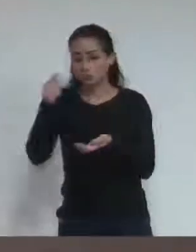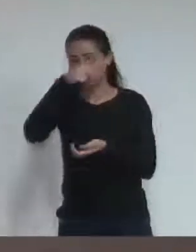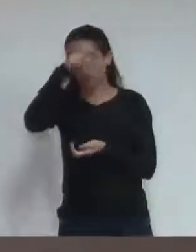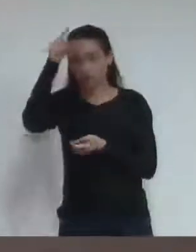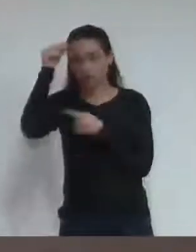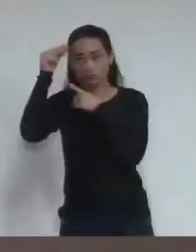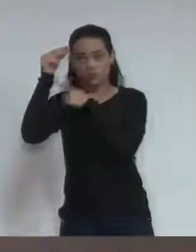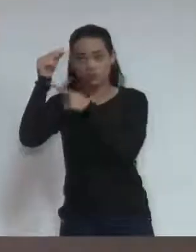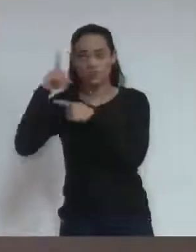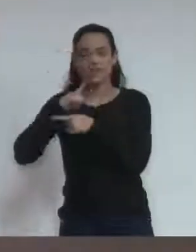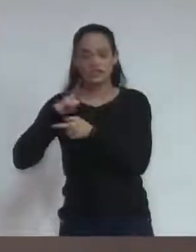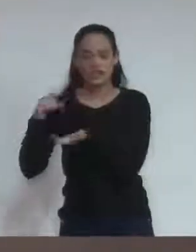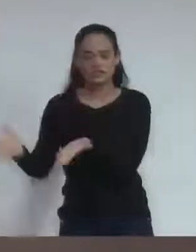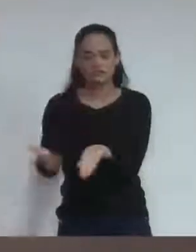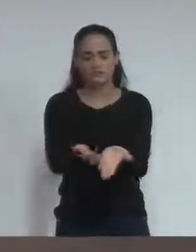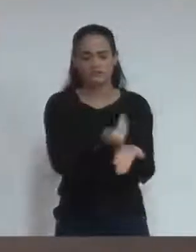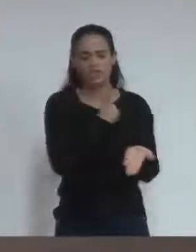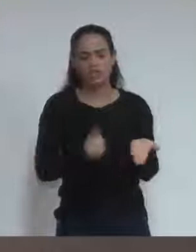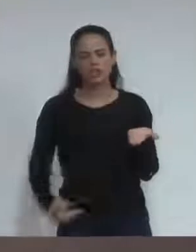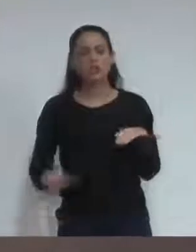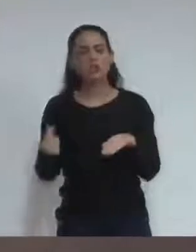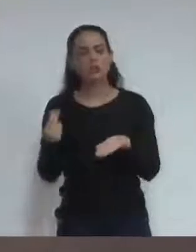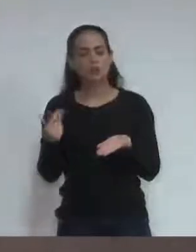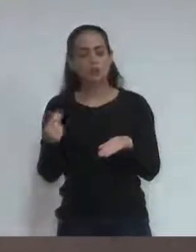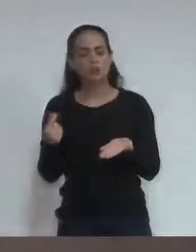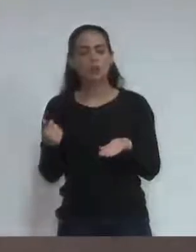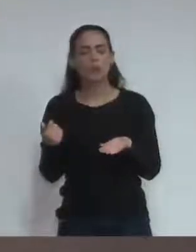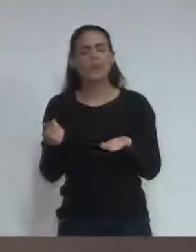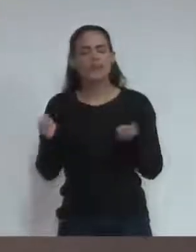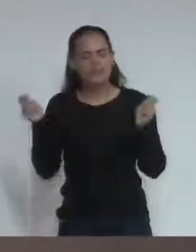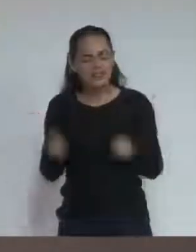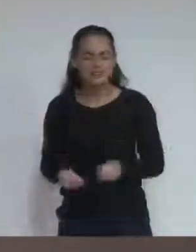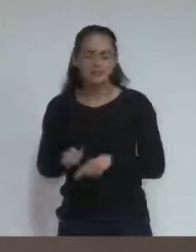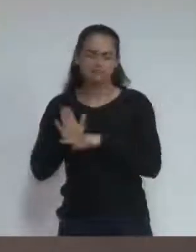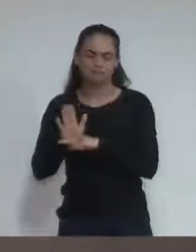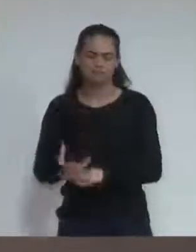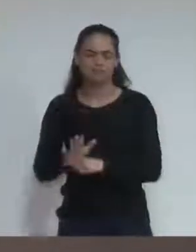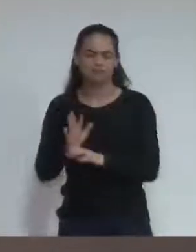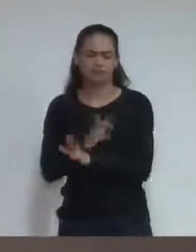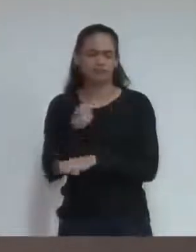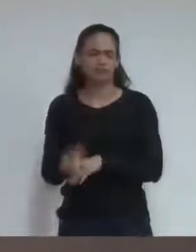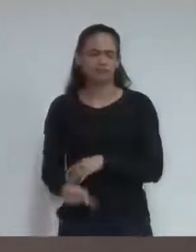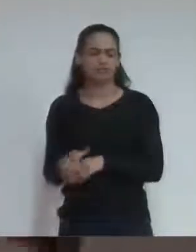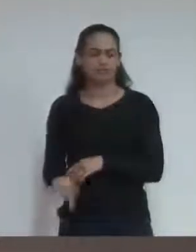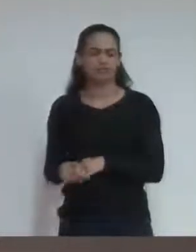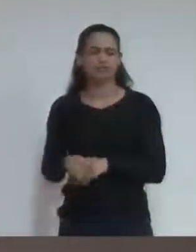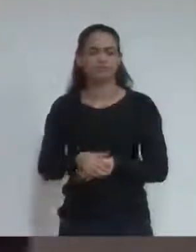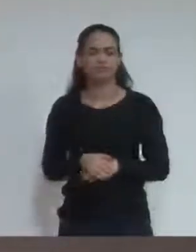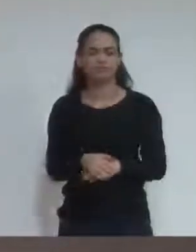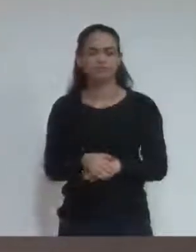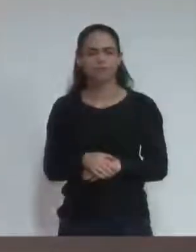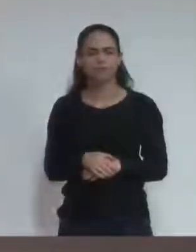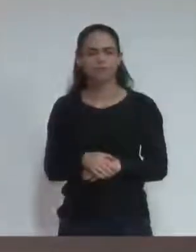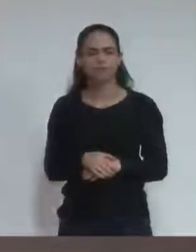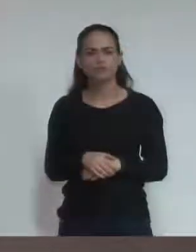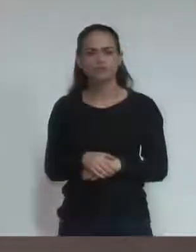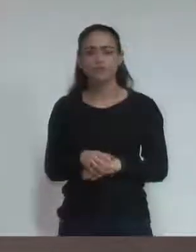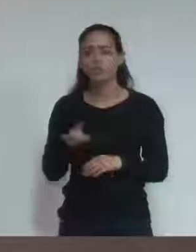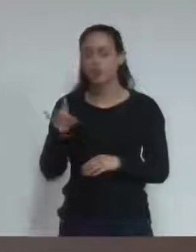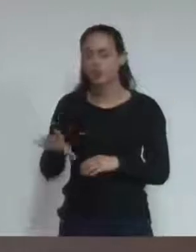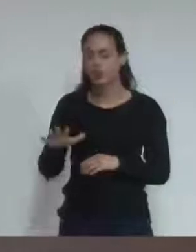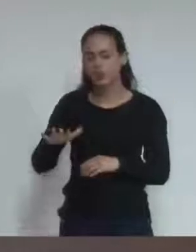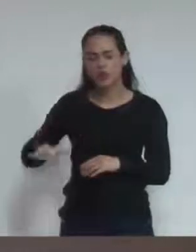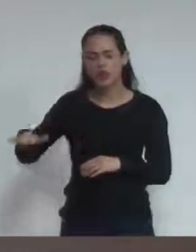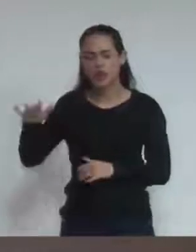possível melhorar a vida do cidadão. Então, nós esperamos que, de fato, ele possa melhorar, não só para esse caso que veio pedir, mas para